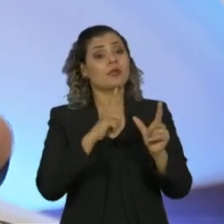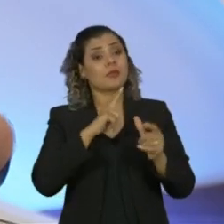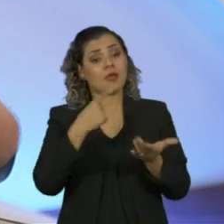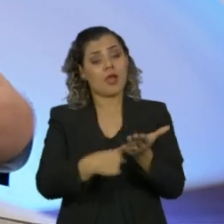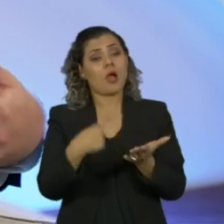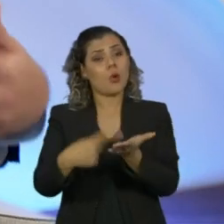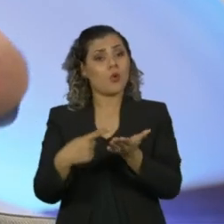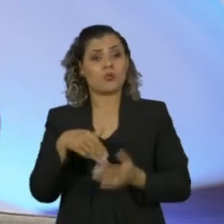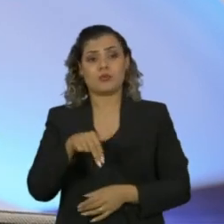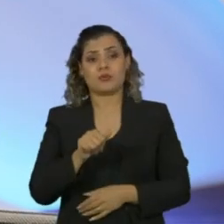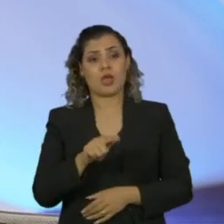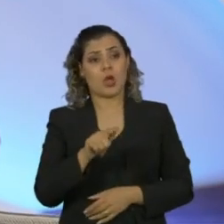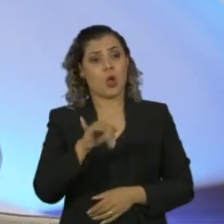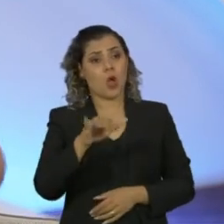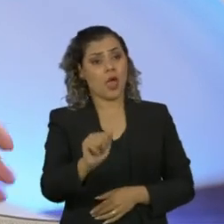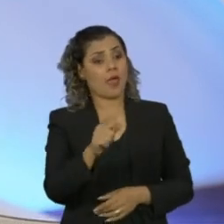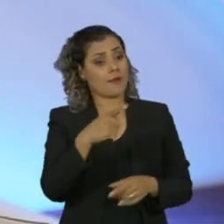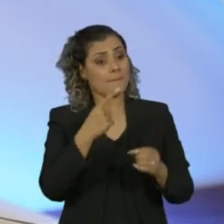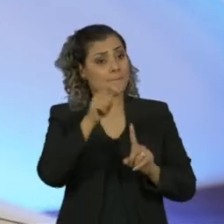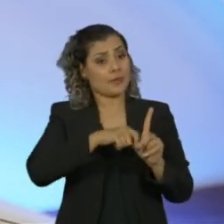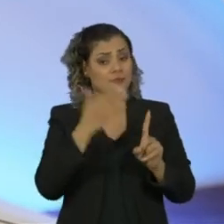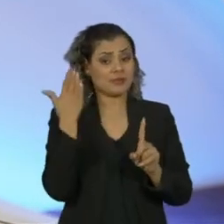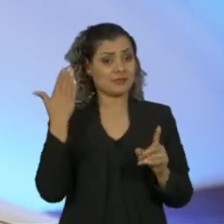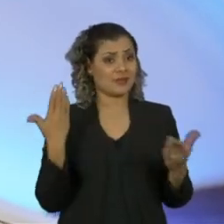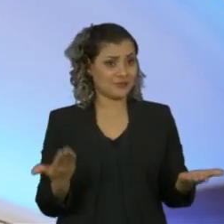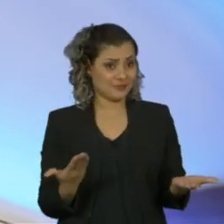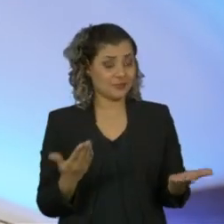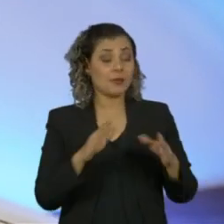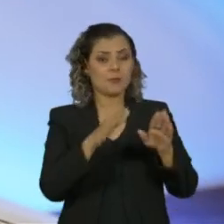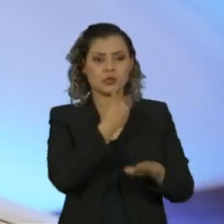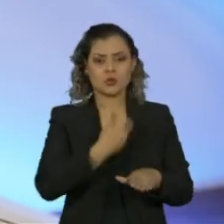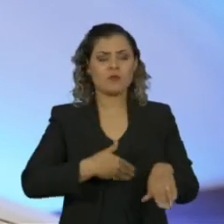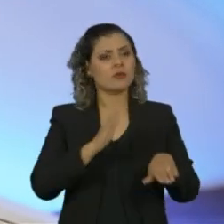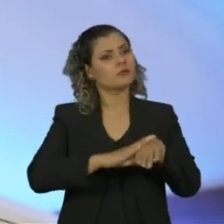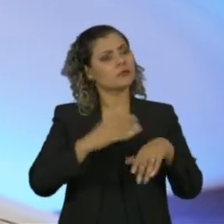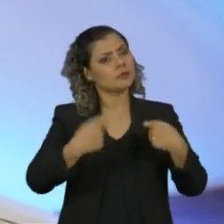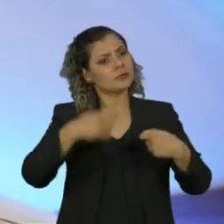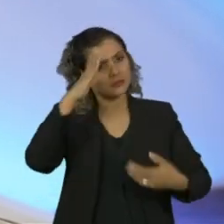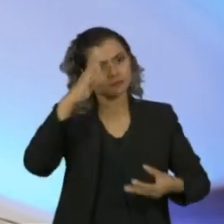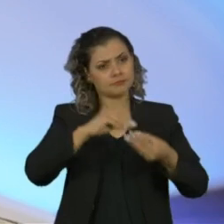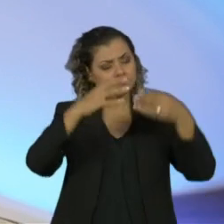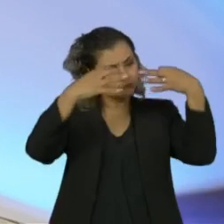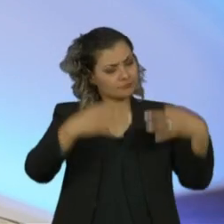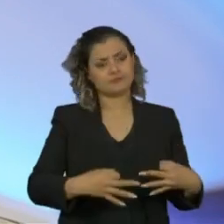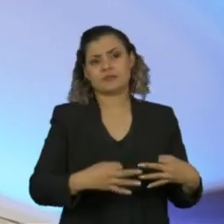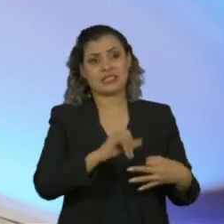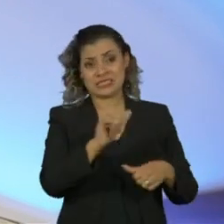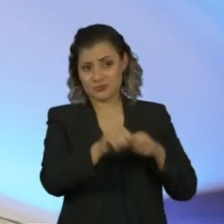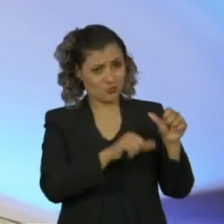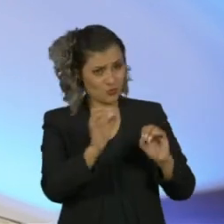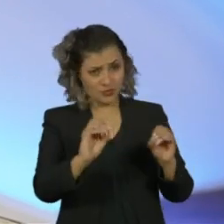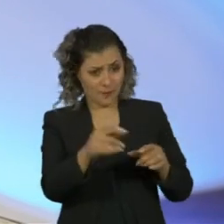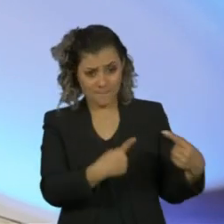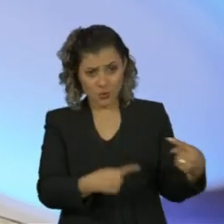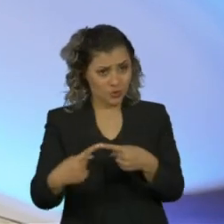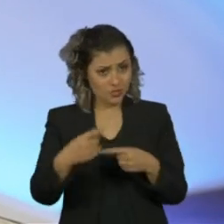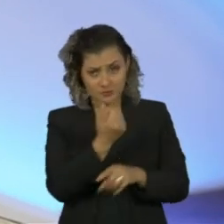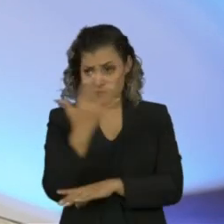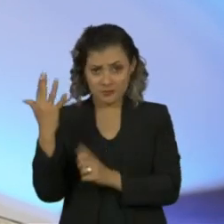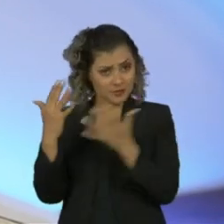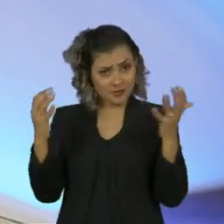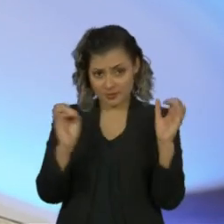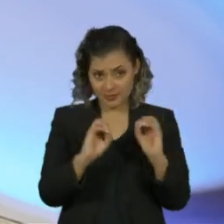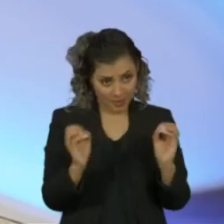acordo de Nagoya há um mês atrás. Agora, primeiro, o governo precisa entender que se não mudar a política em relação ao meio ambiente,